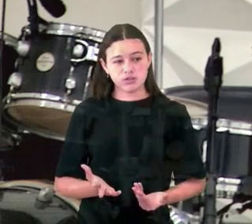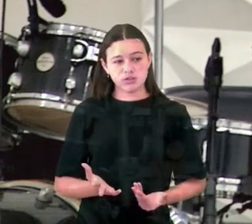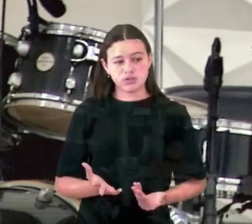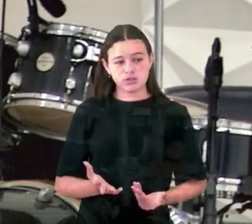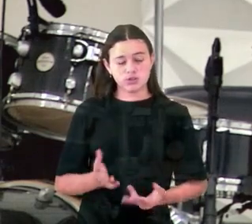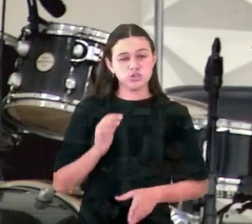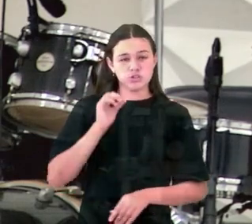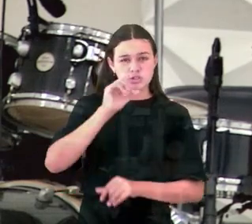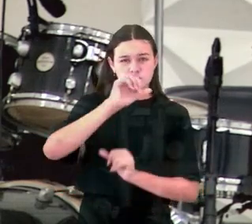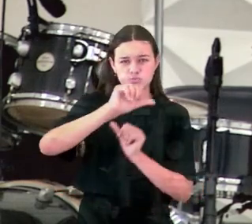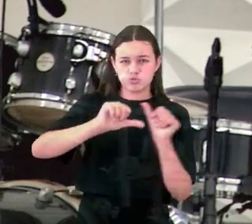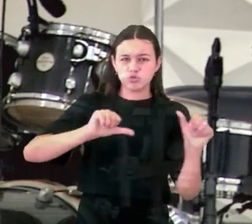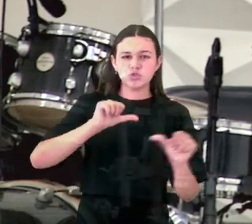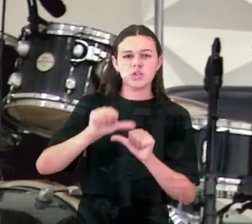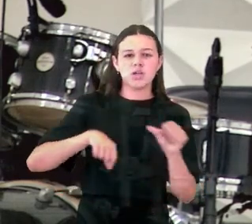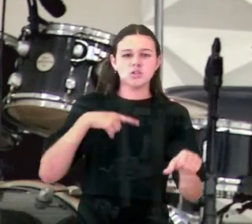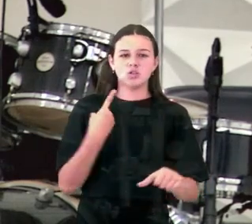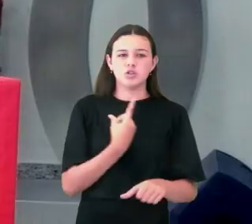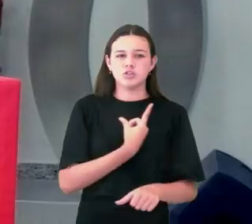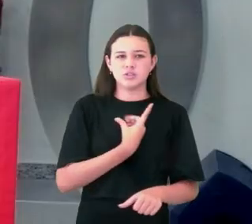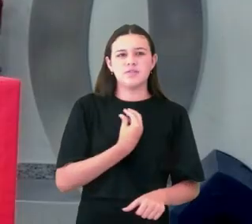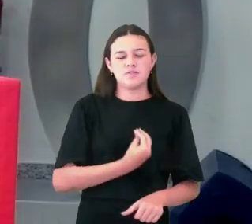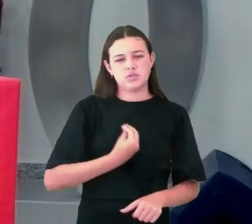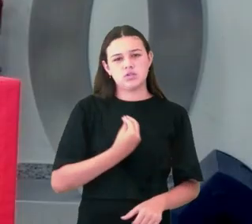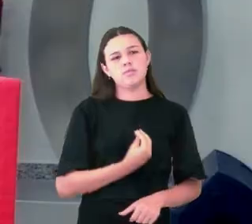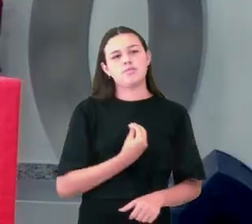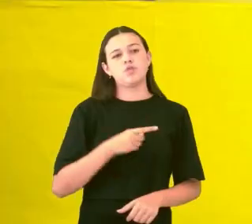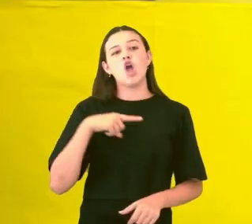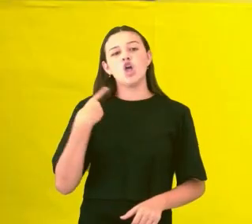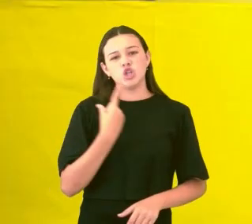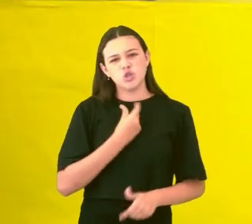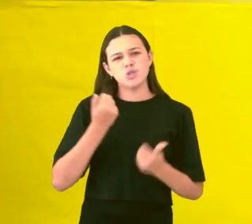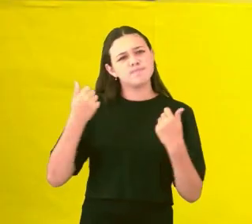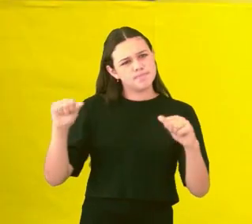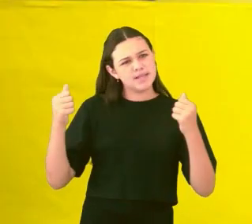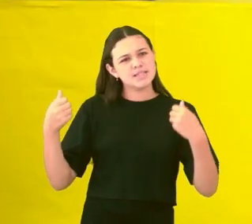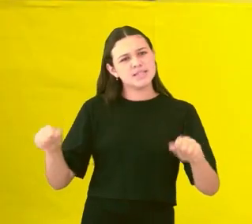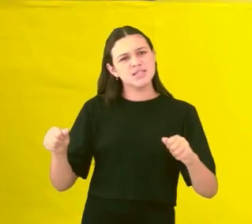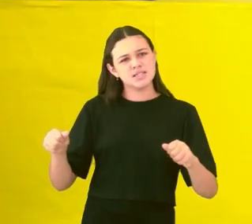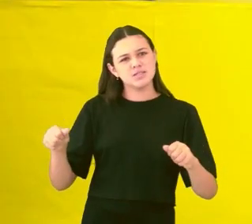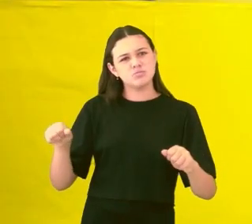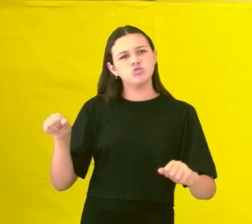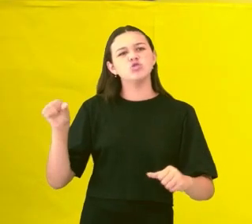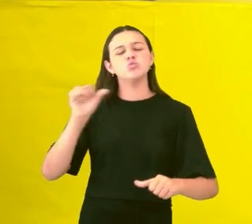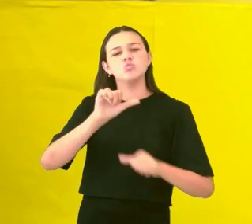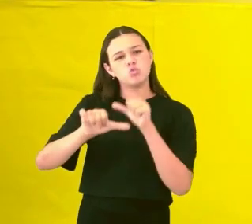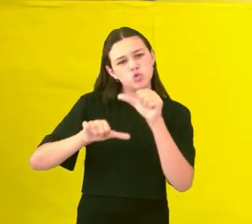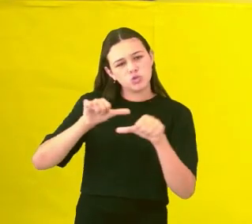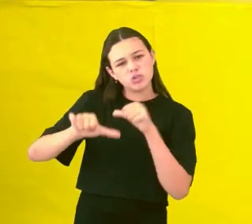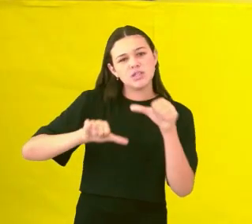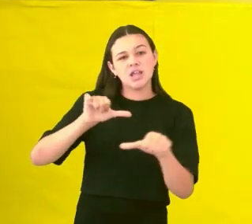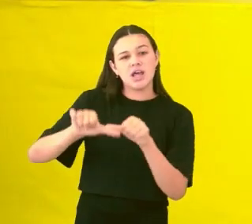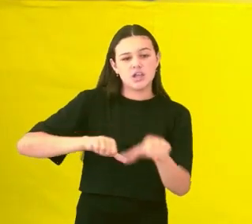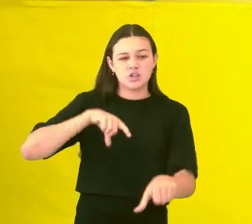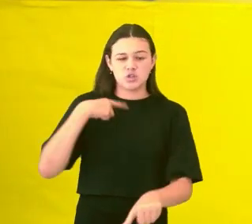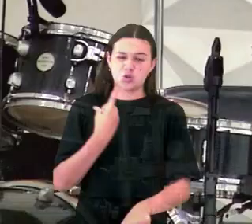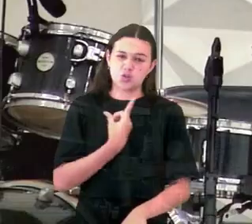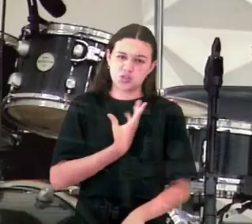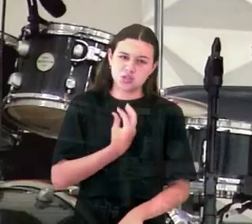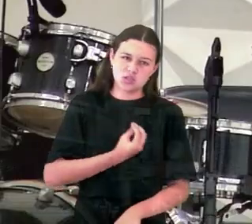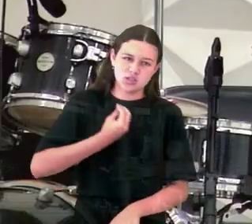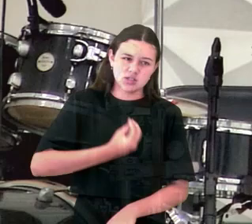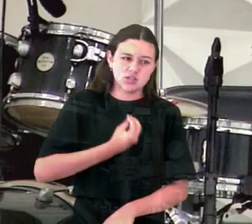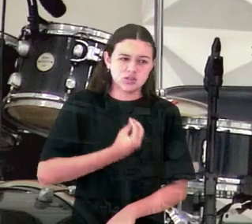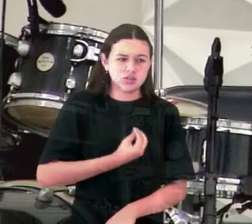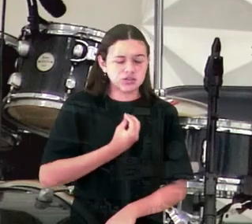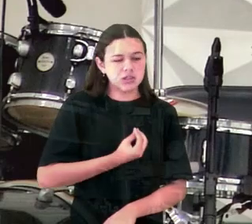Eu sei que a gente tem aquelas pessoas que a gente se tornou bem criados. E aqueles que a gente chama que são os mal criados. E o curioso é que, às vezes,